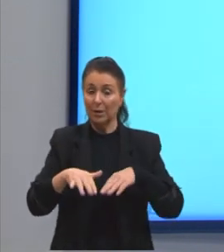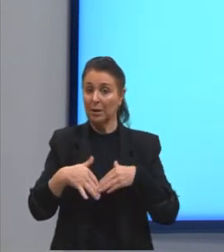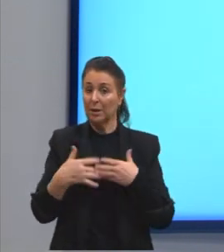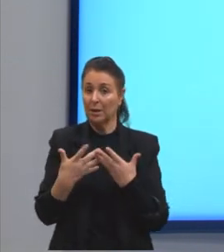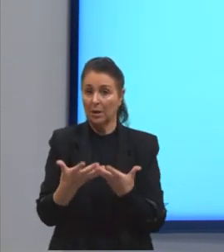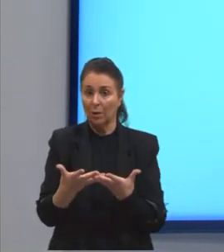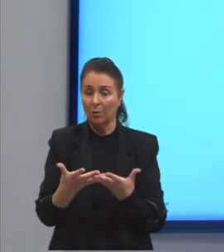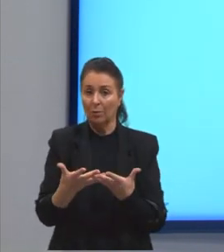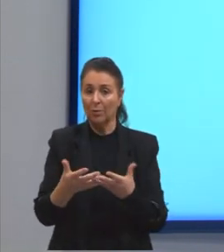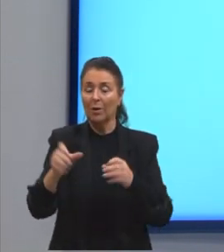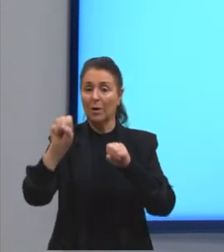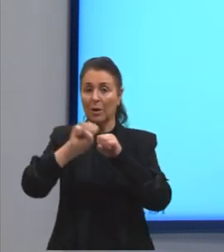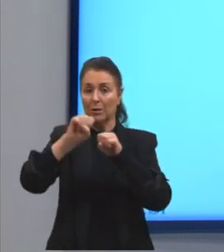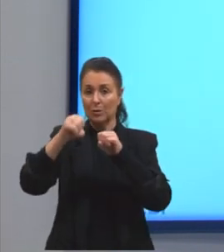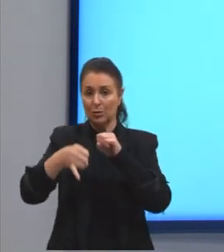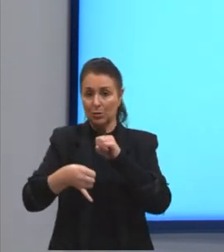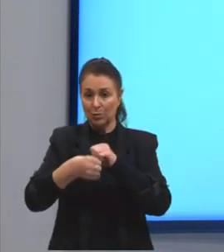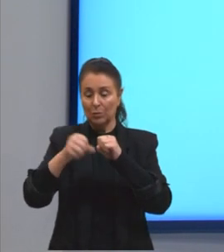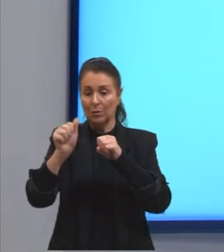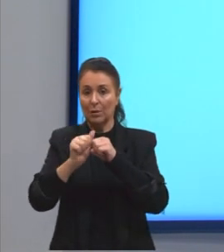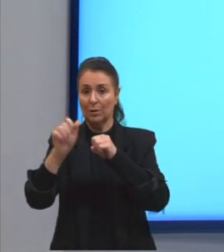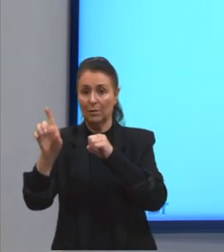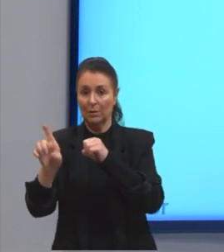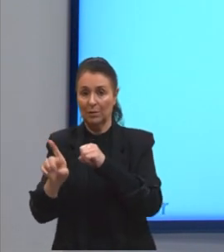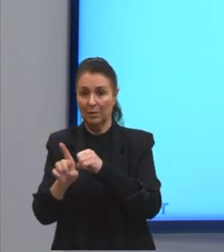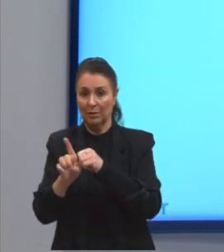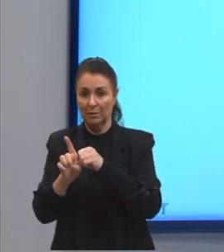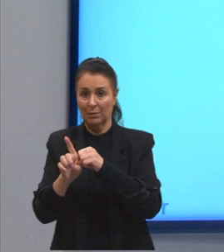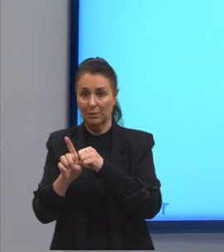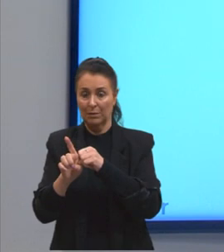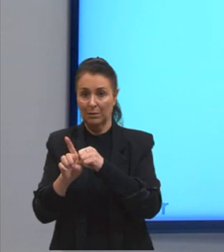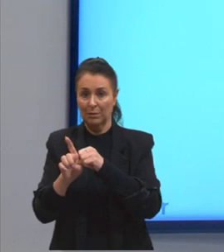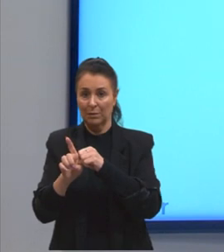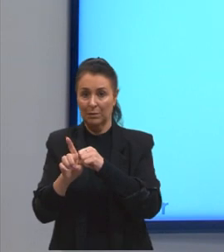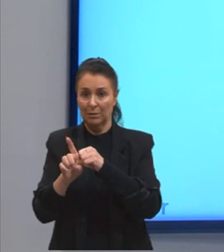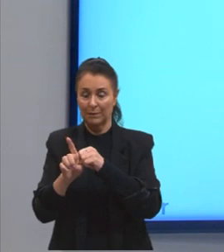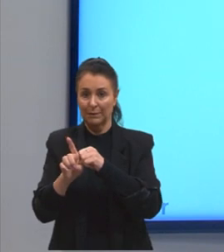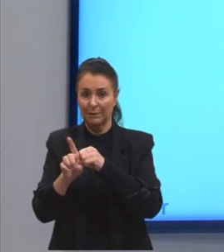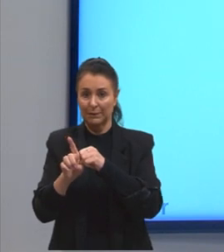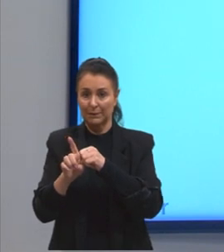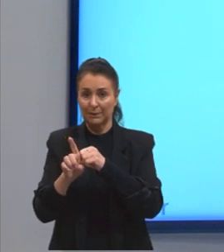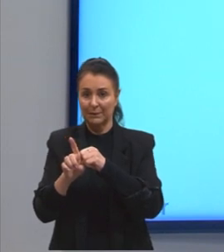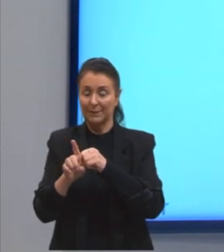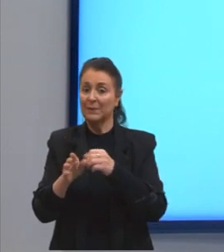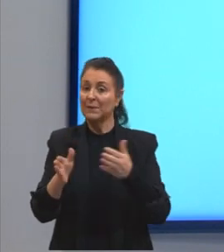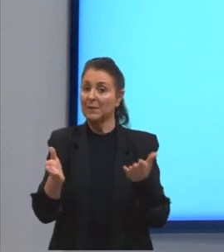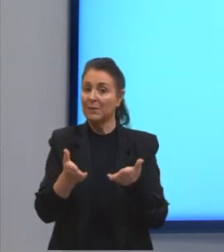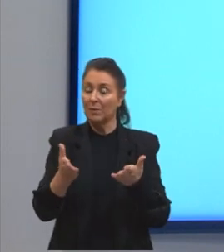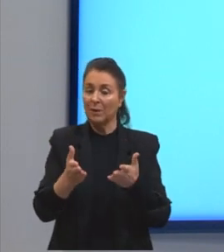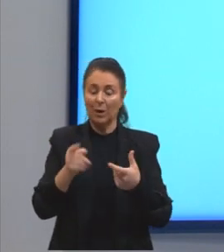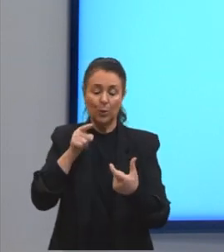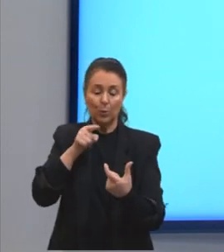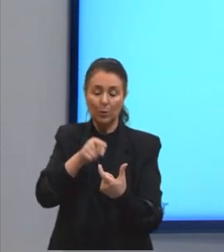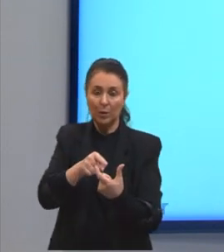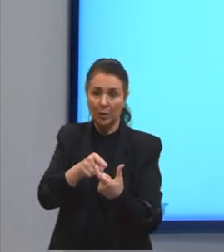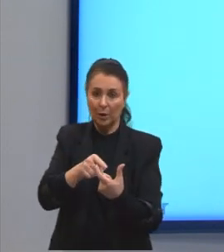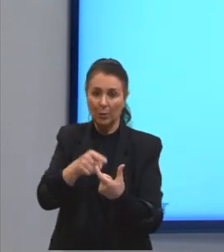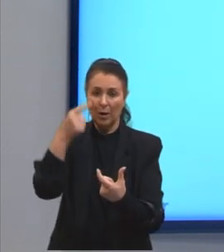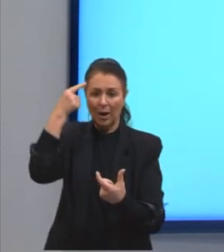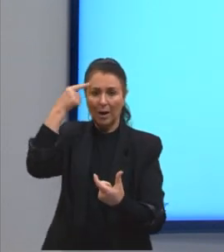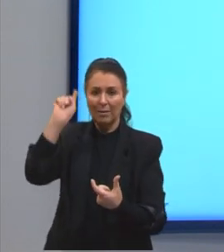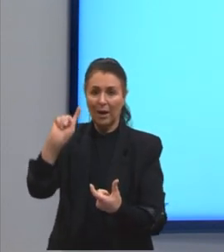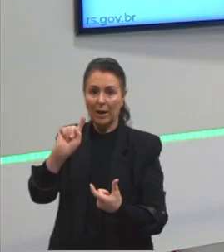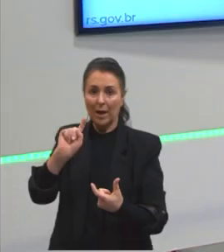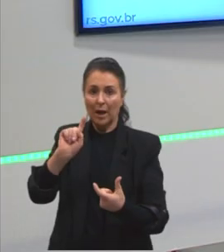Portanto, adjunto adnominal. Por fim, aqui, se o termo expressa a ideia de